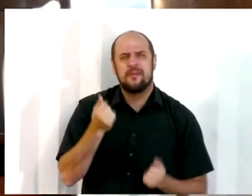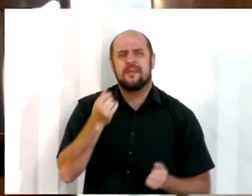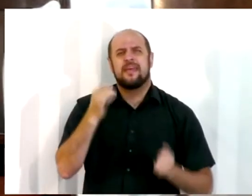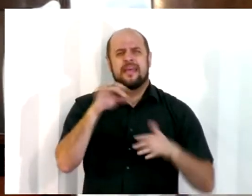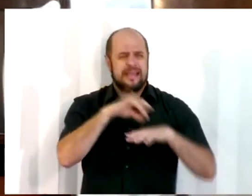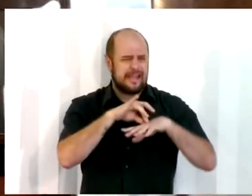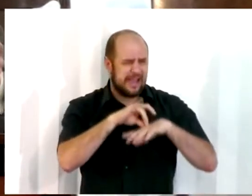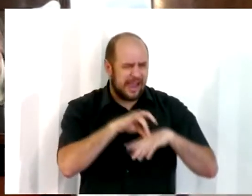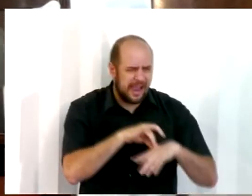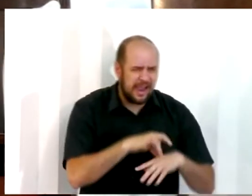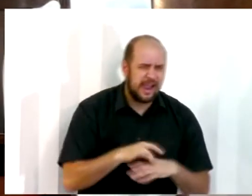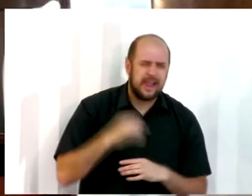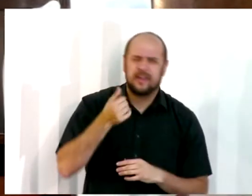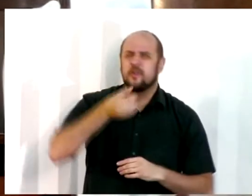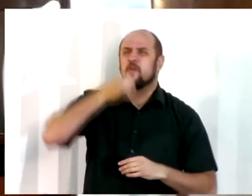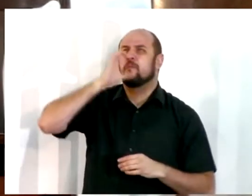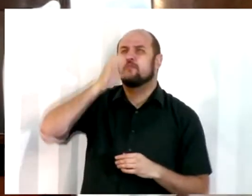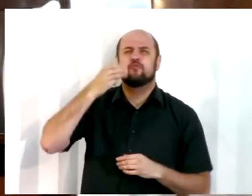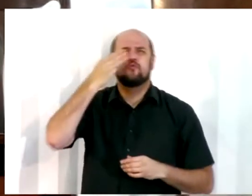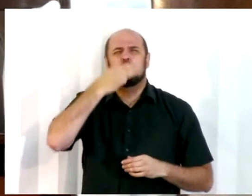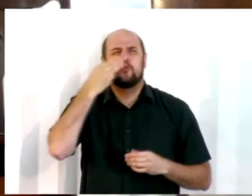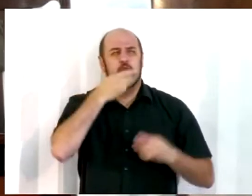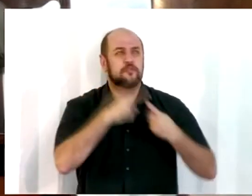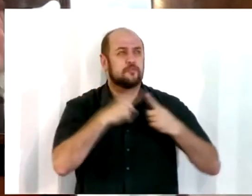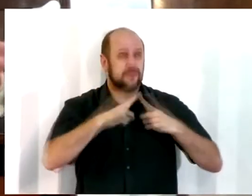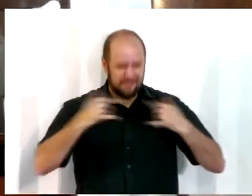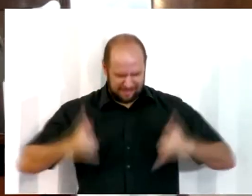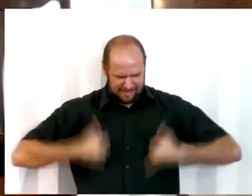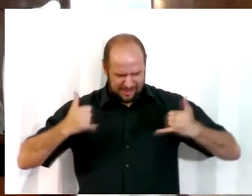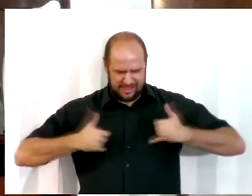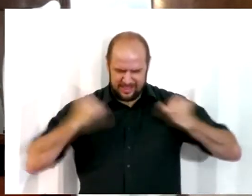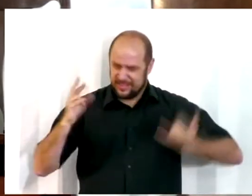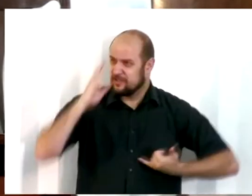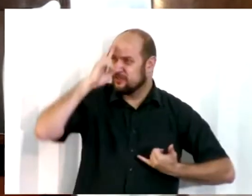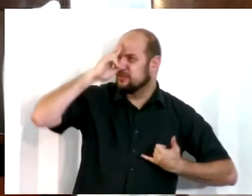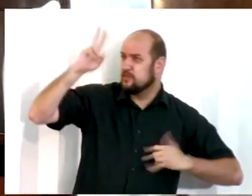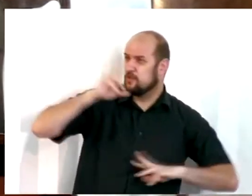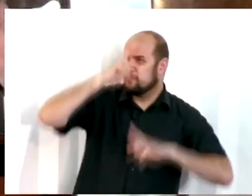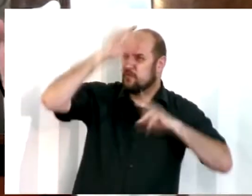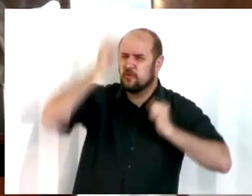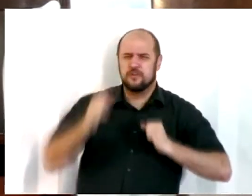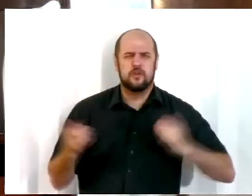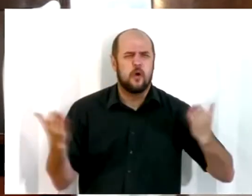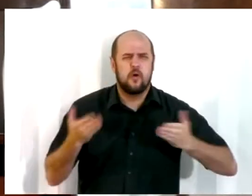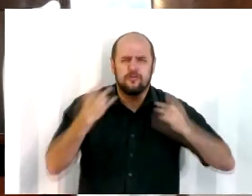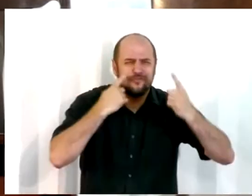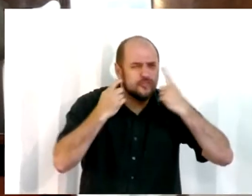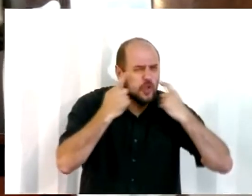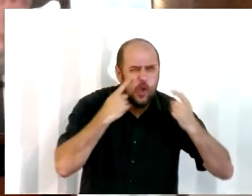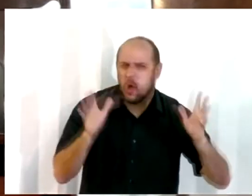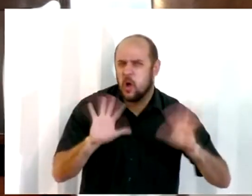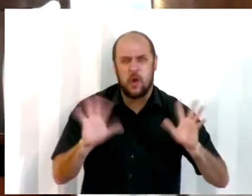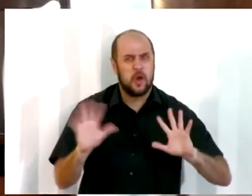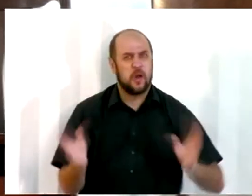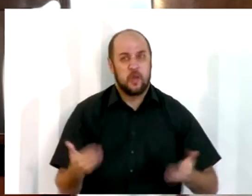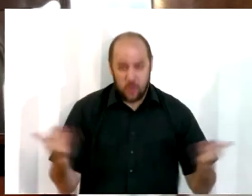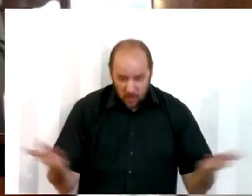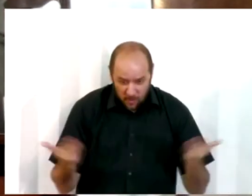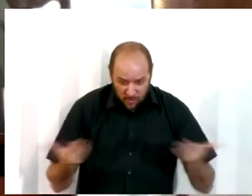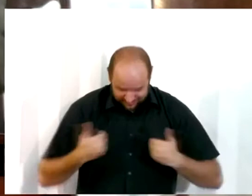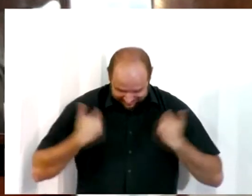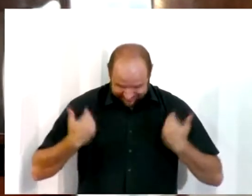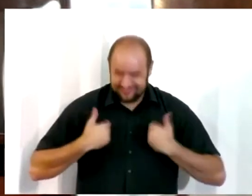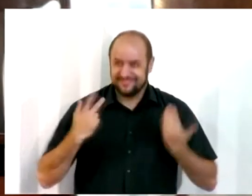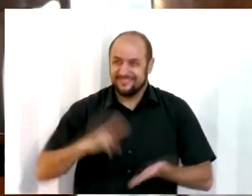tomarmos bebidas doces, porque a alegria do Senhor é a nossa força, hoje não é dia de prantear, hoje é dia de nos alegrar, mas tem uma coisa,